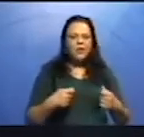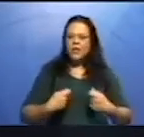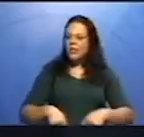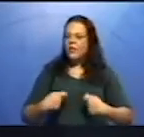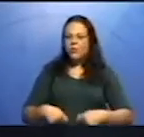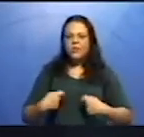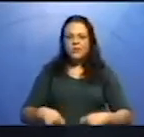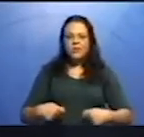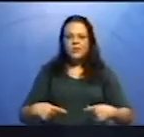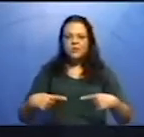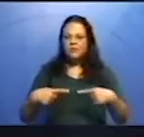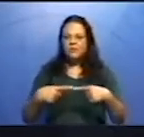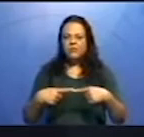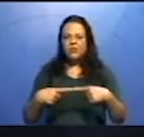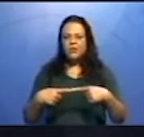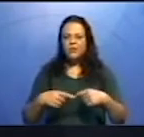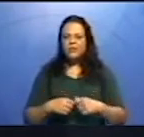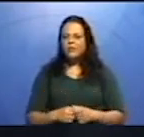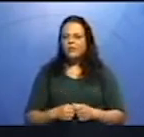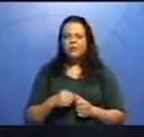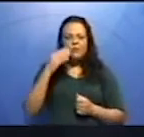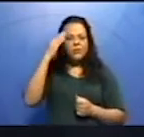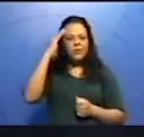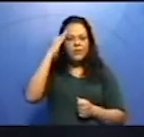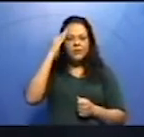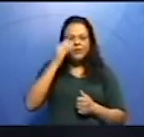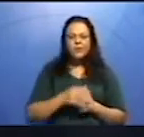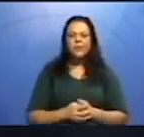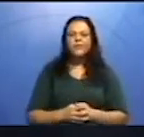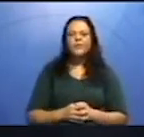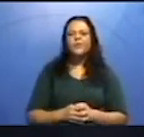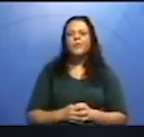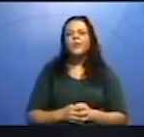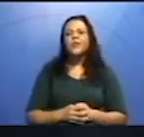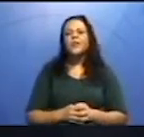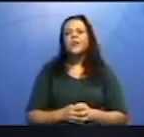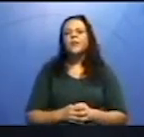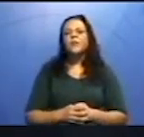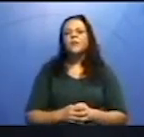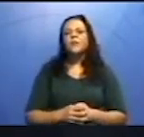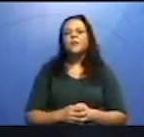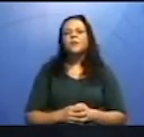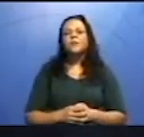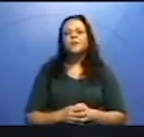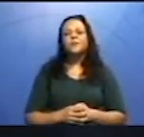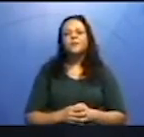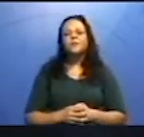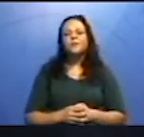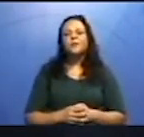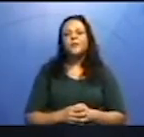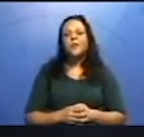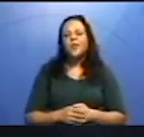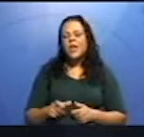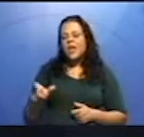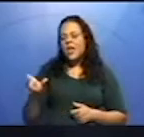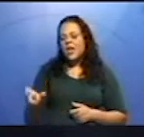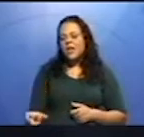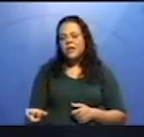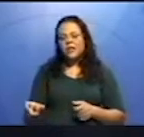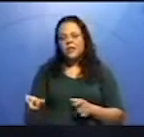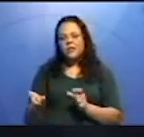entendida. Uma não desempenha função sintática em relação à outra.